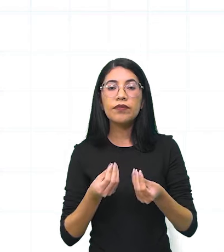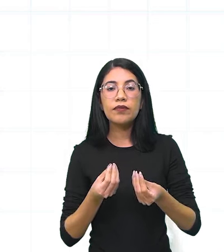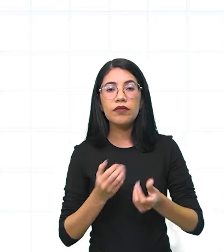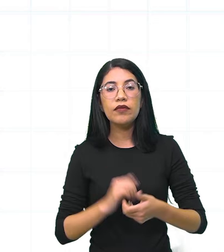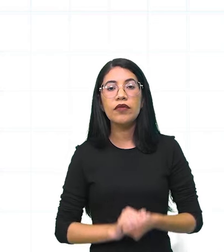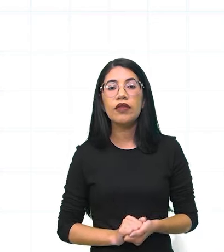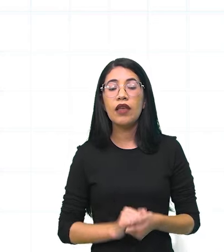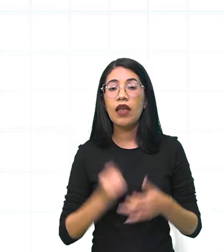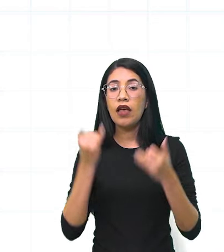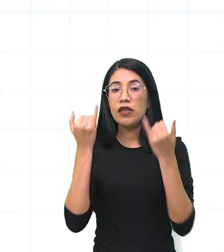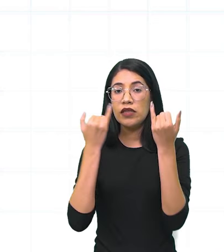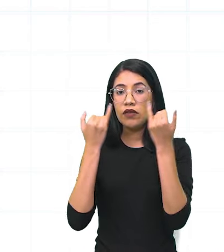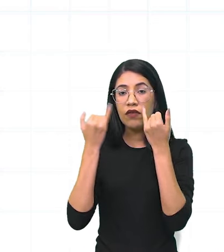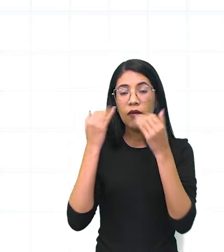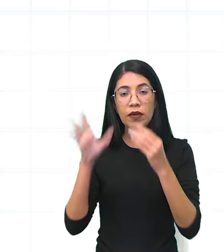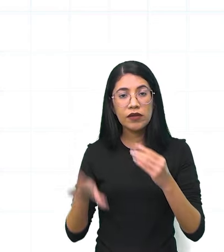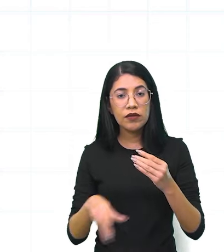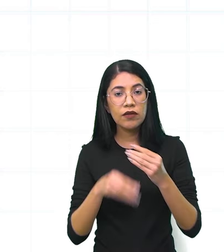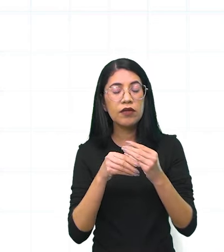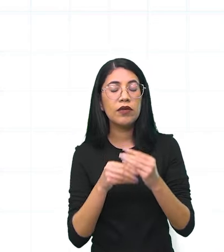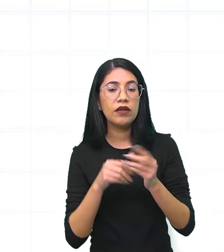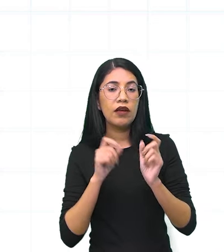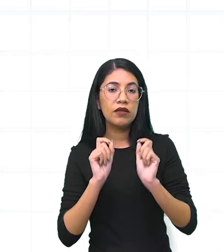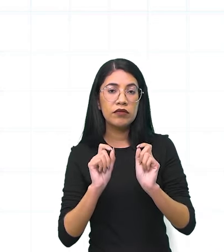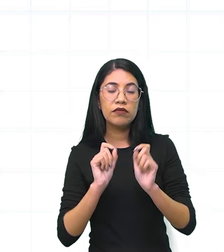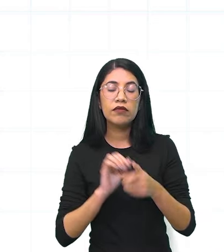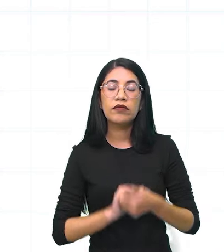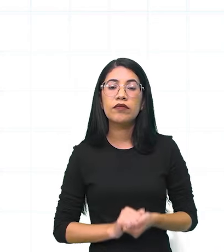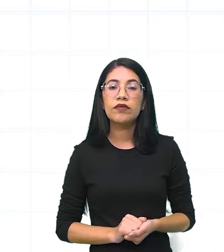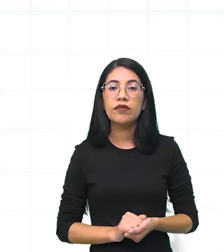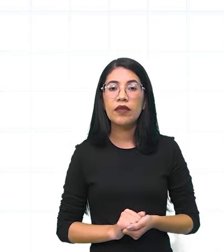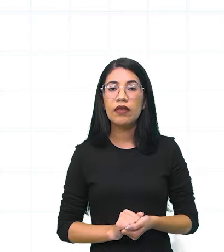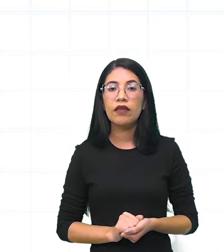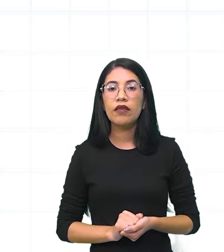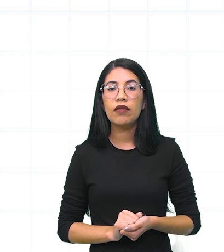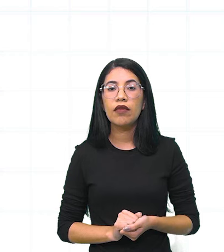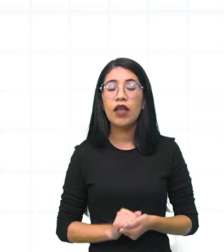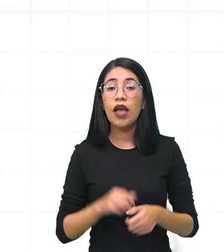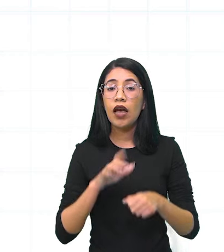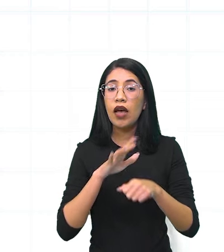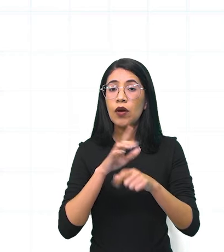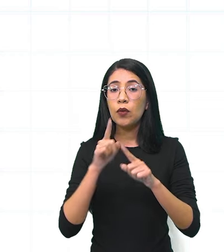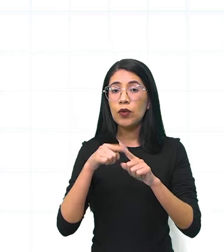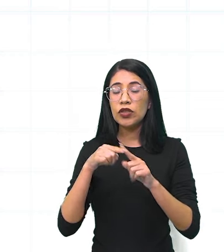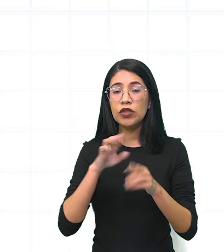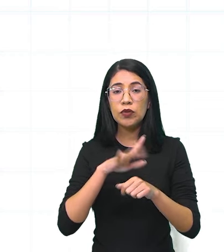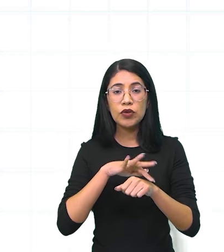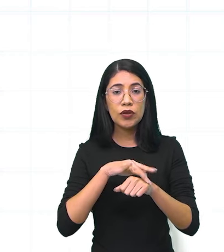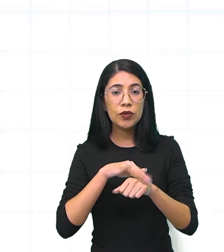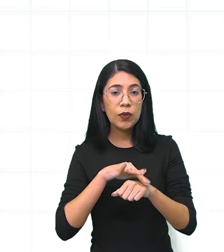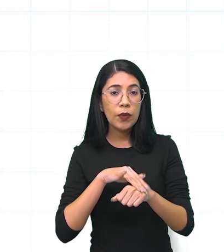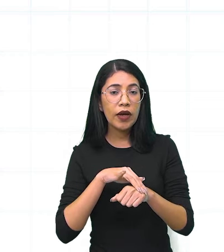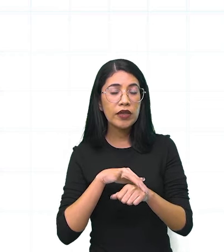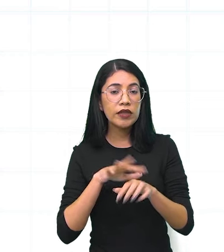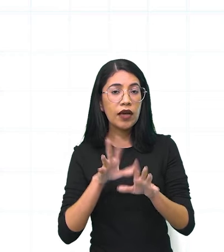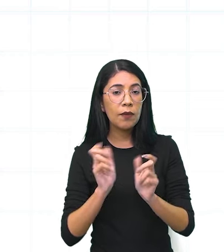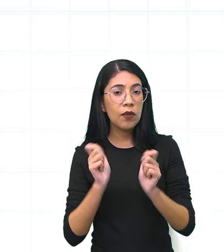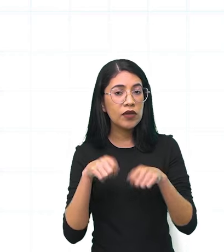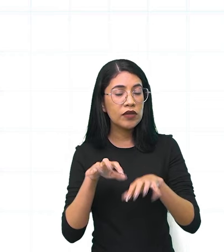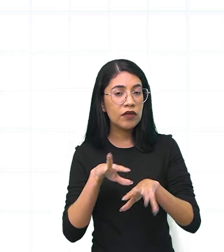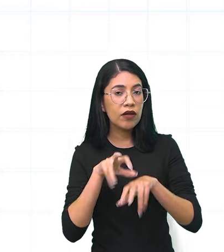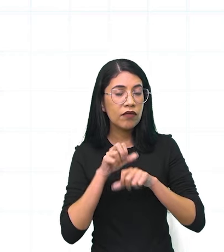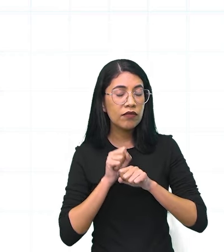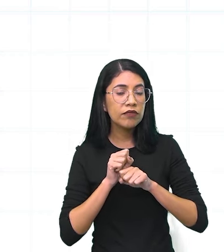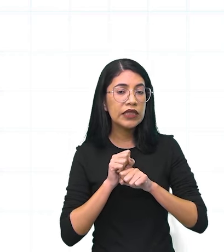informação secundária, o que ele vem apresentar? As doenças. Quais doenças a gente pode